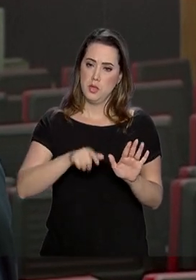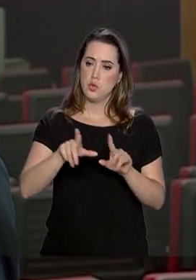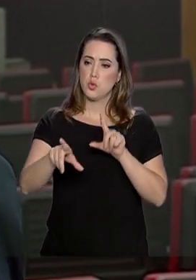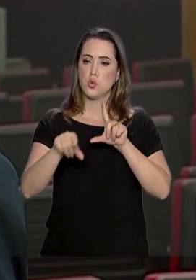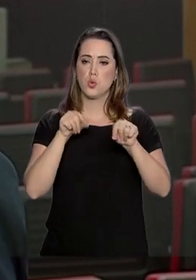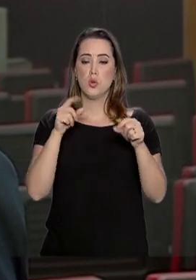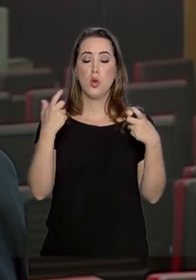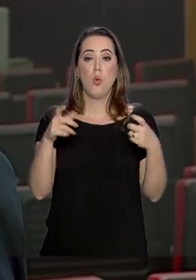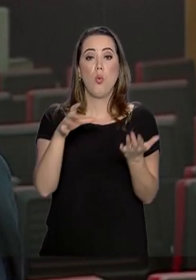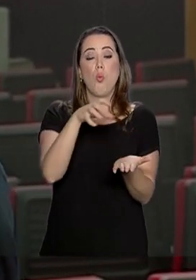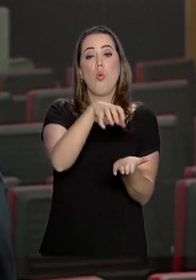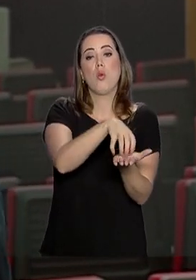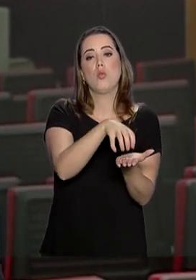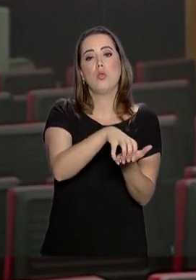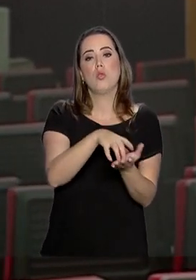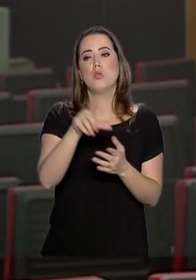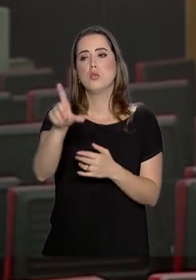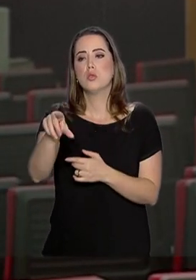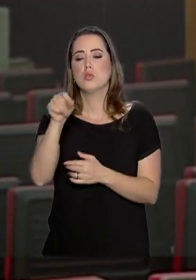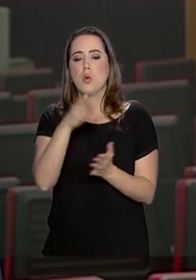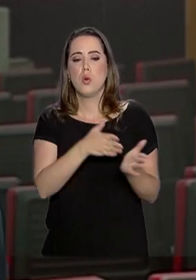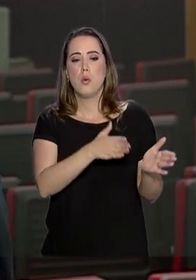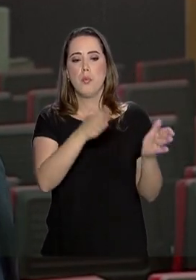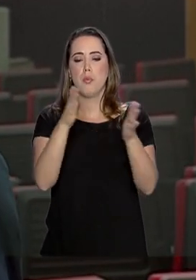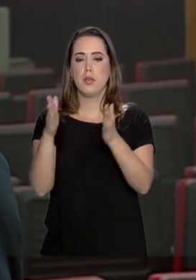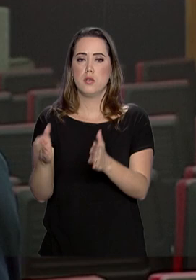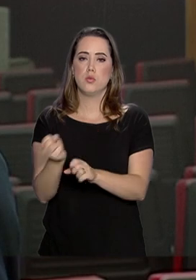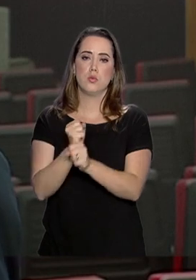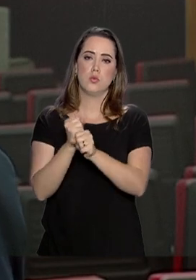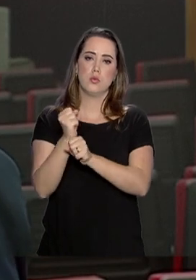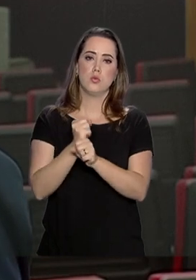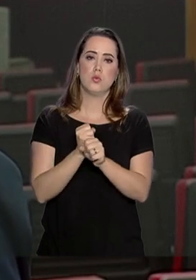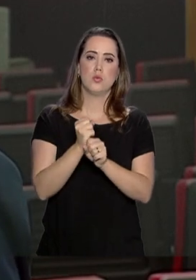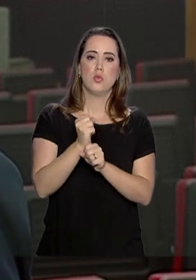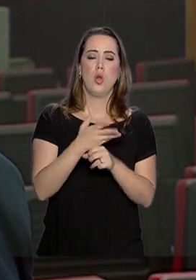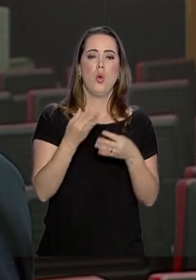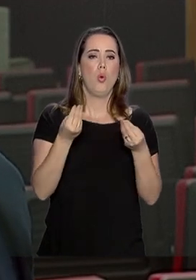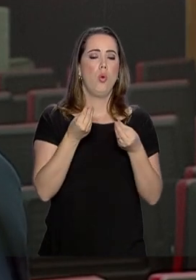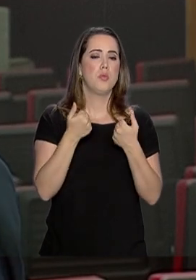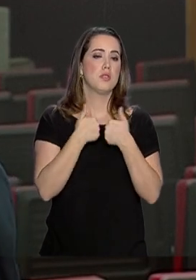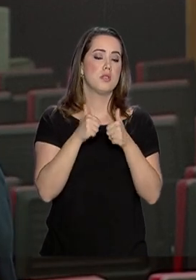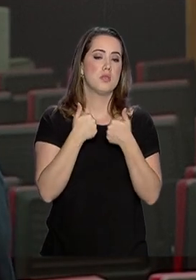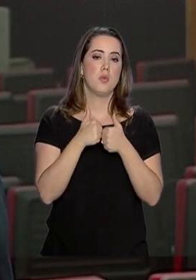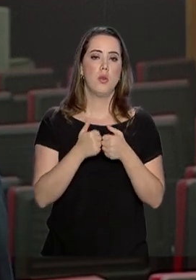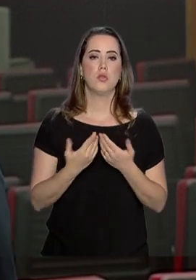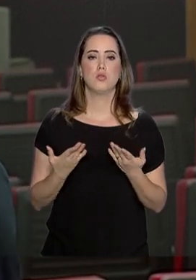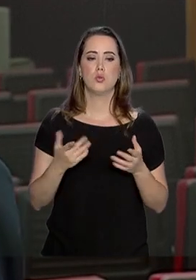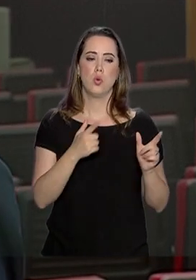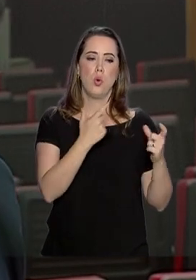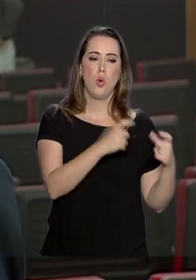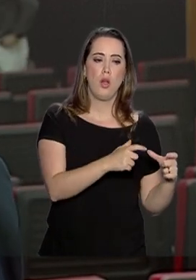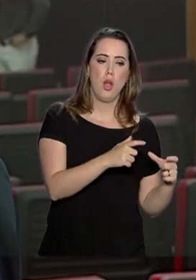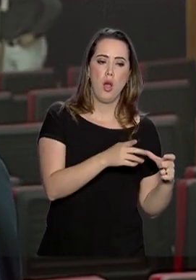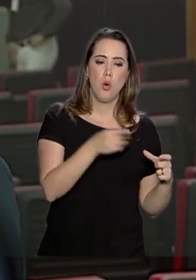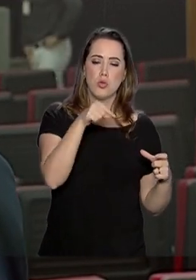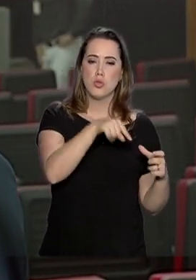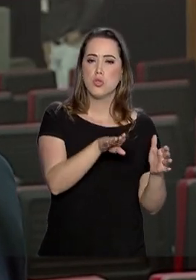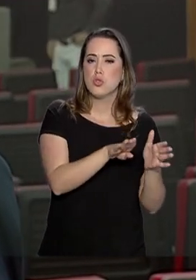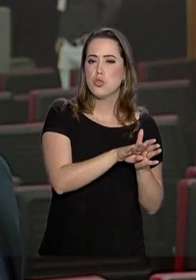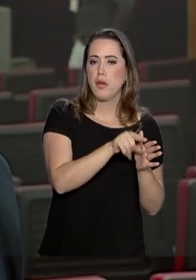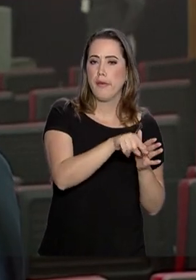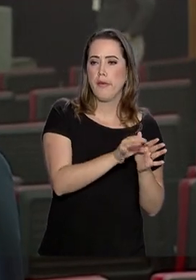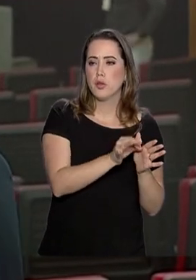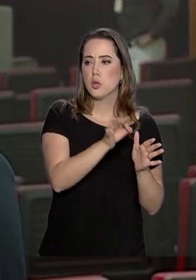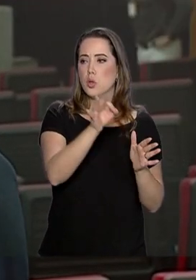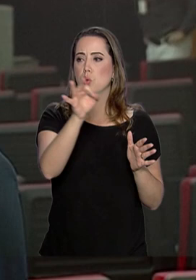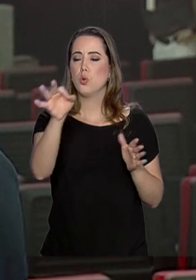escolher um órgão, de escolher um período do ano, de escolher um meio de transporte, uma origem, um destino, tudo isso